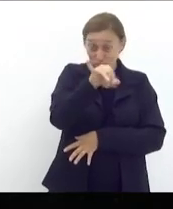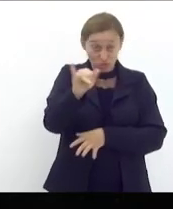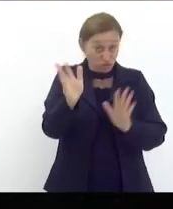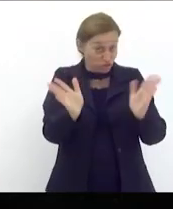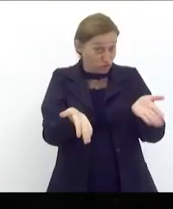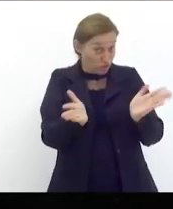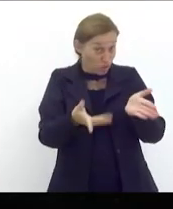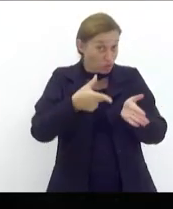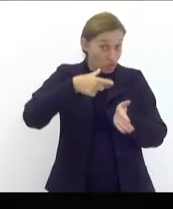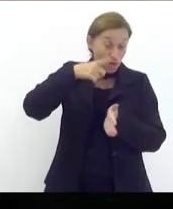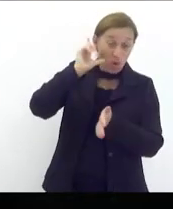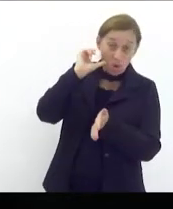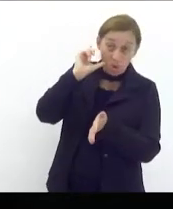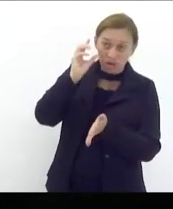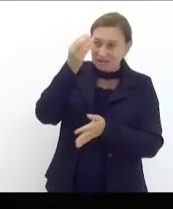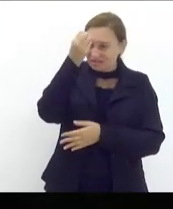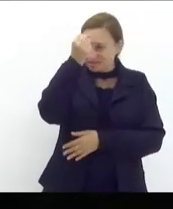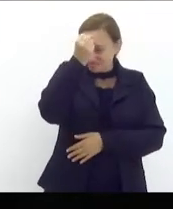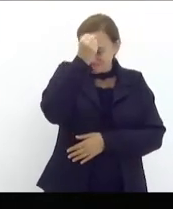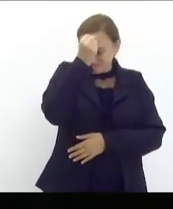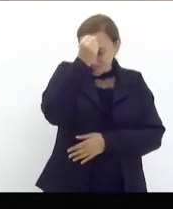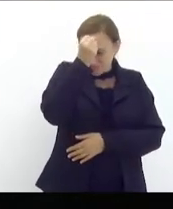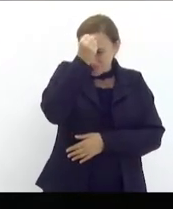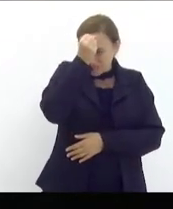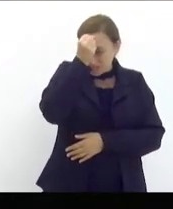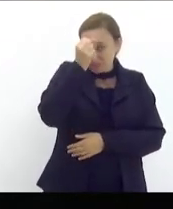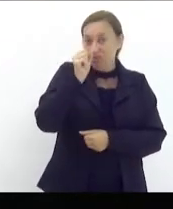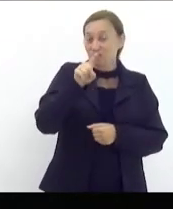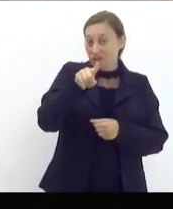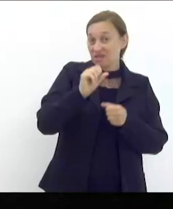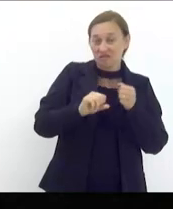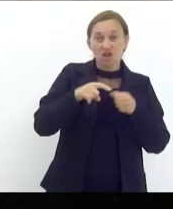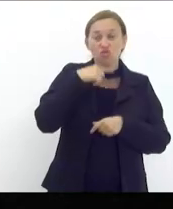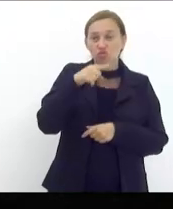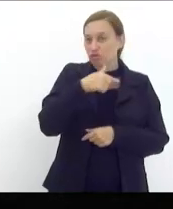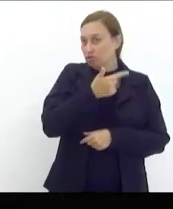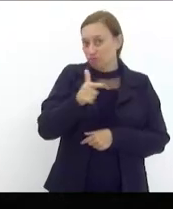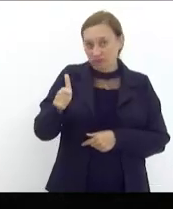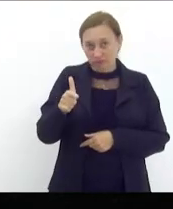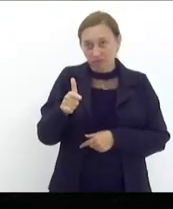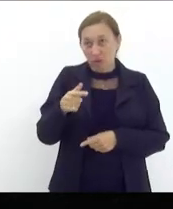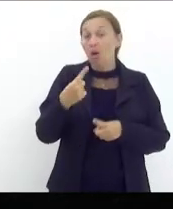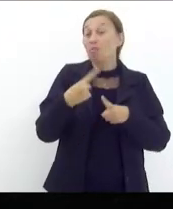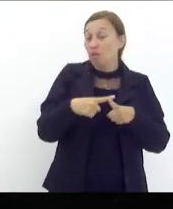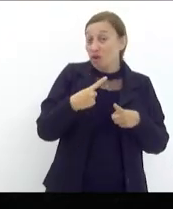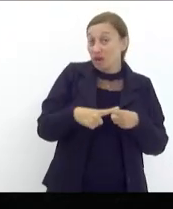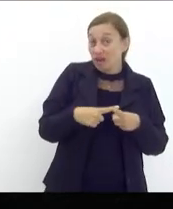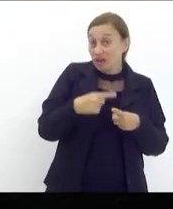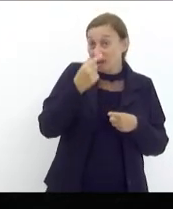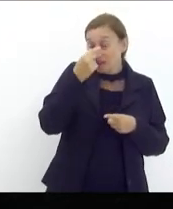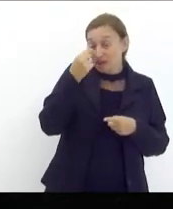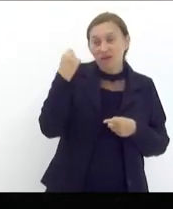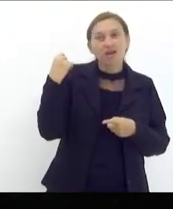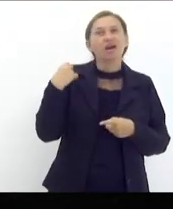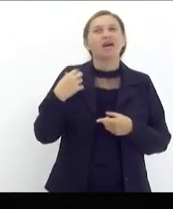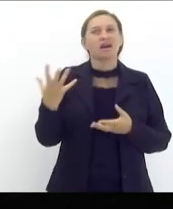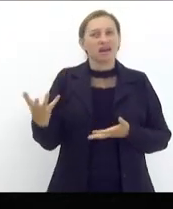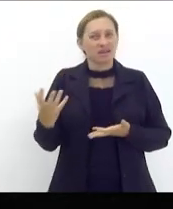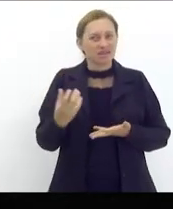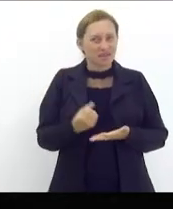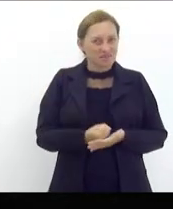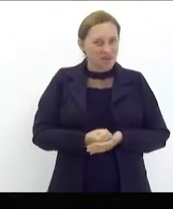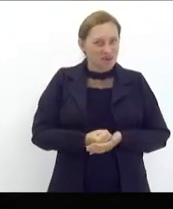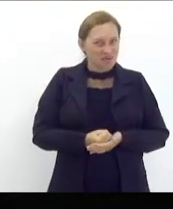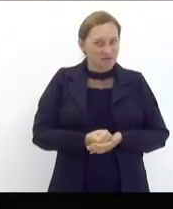na data de ontem se arrepende do que você fez eu não tenho dúvida alguma disso porque nós recebermos a pão de